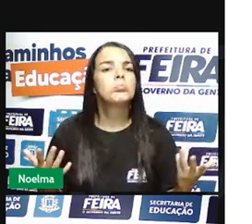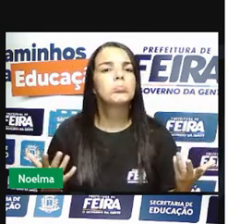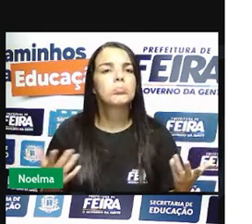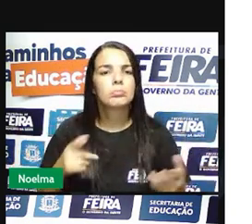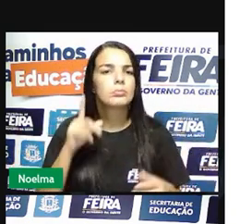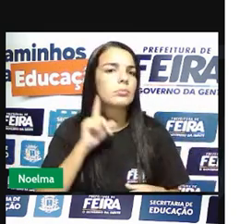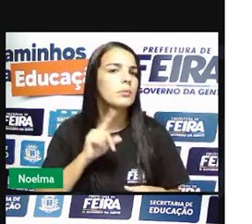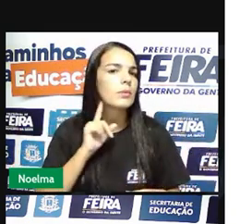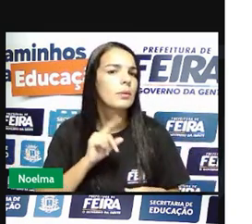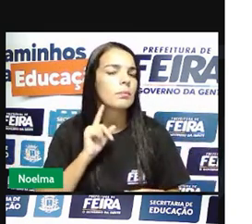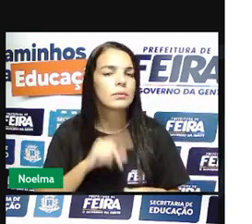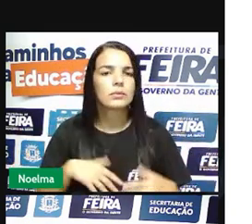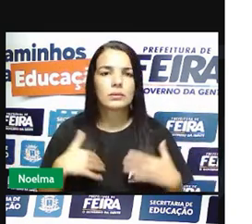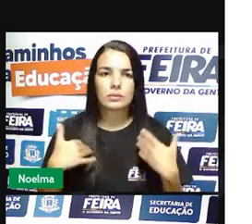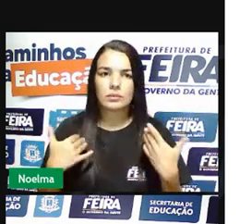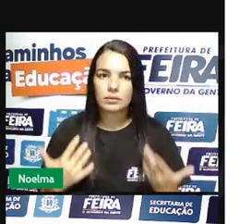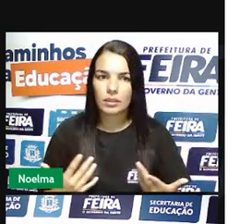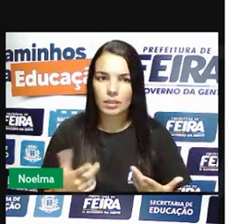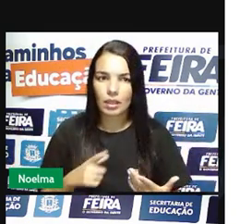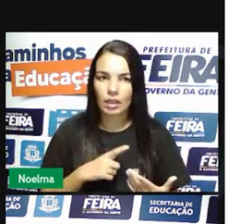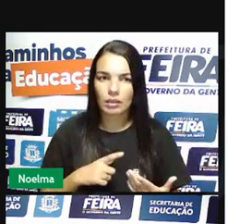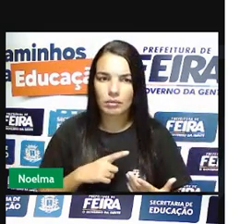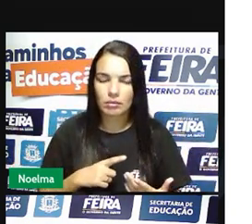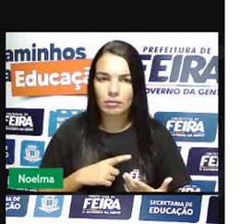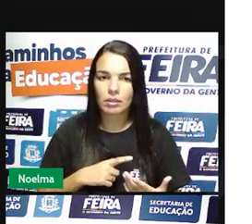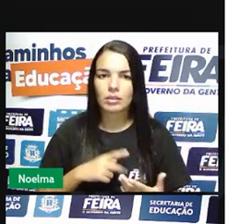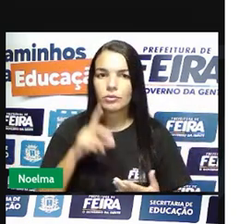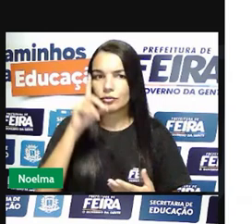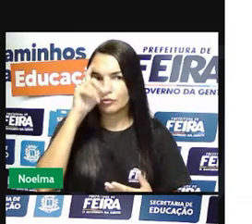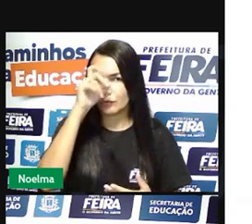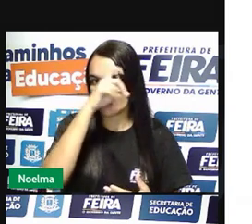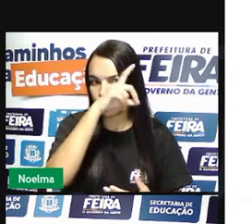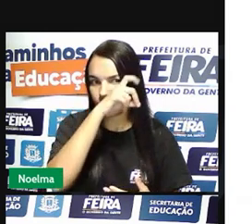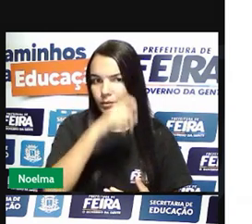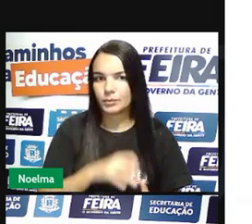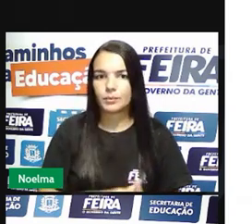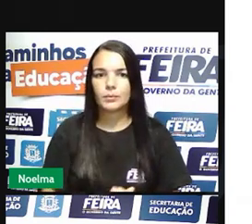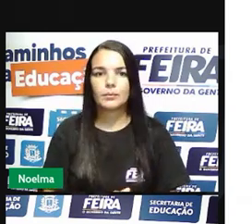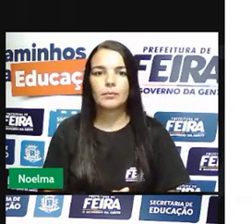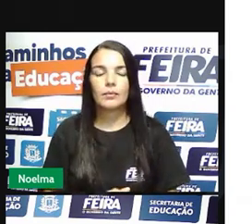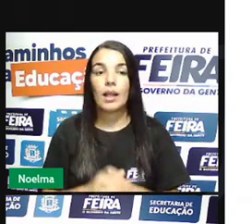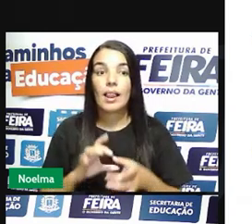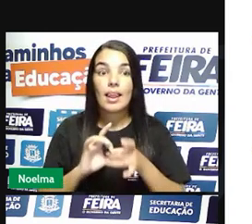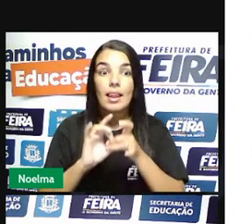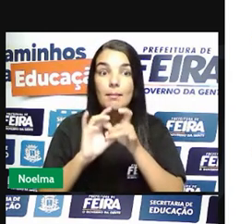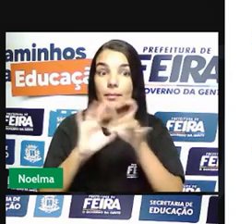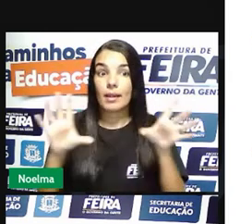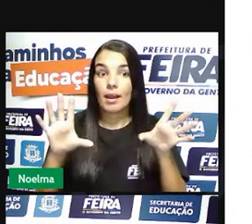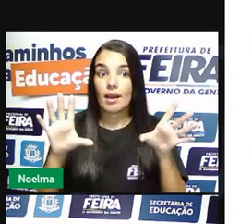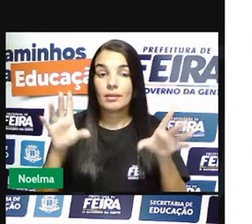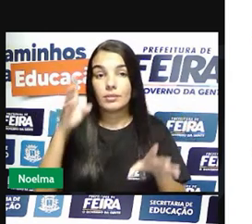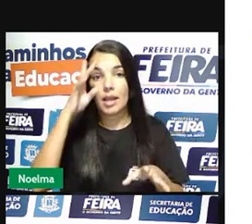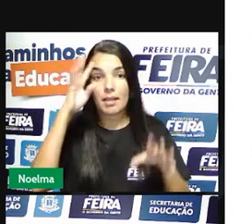Catania de Minas Gerais, apesar da censura. Ideias de liberdade, né?